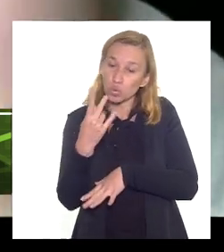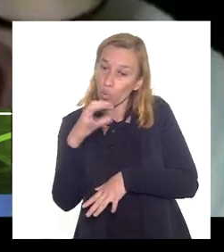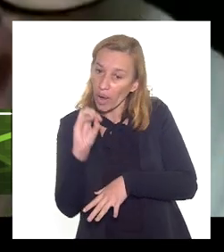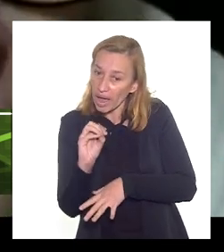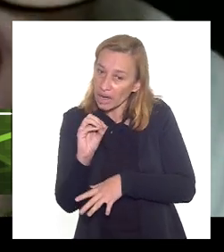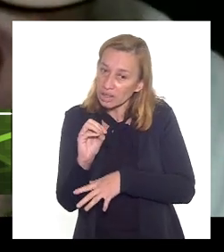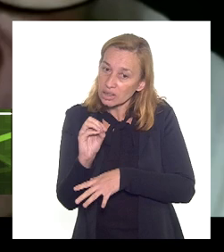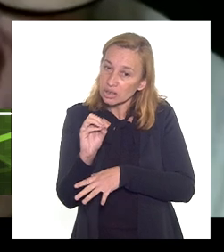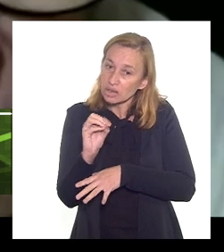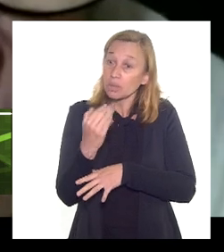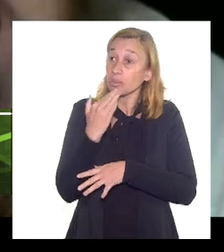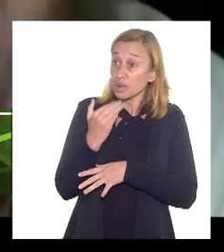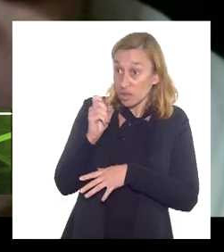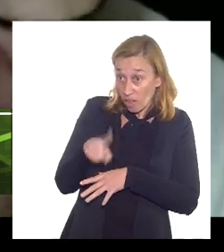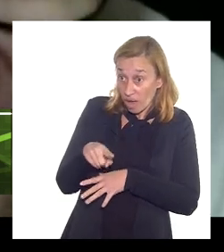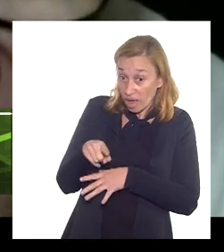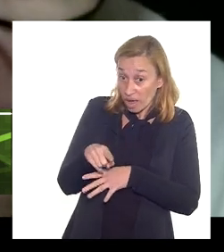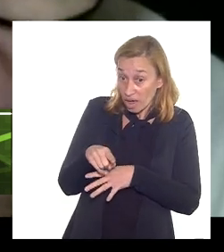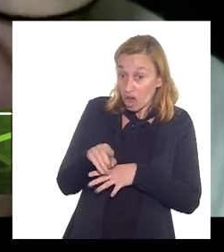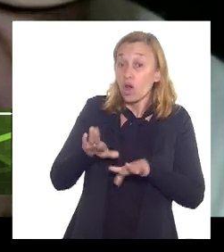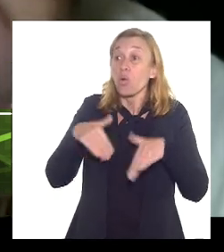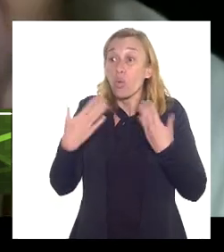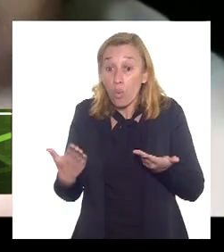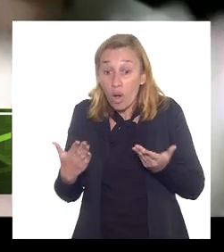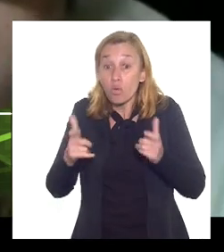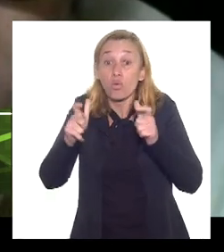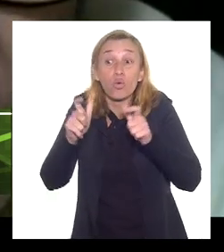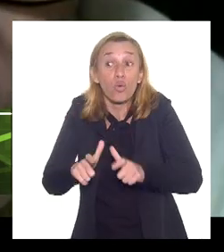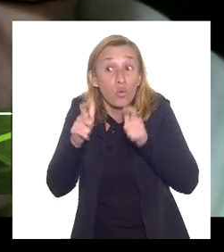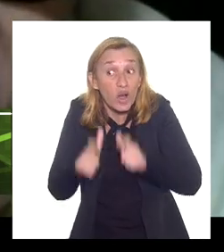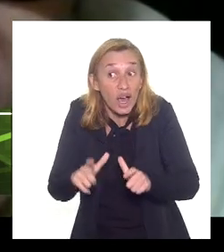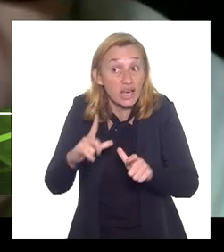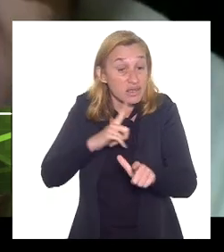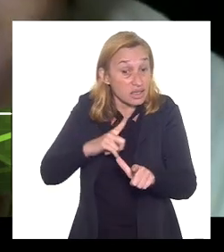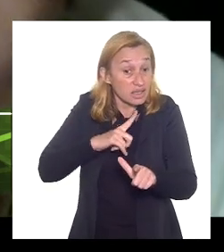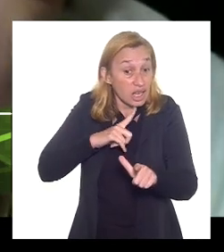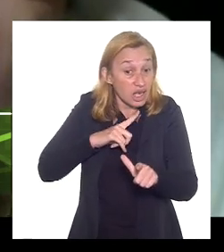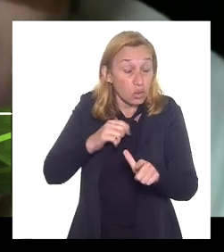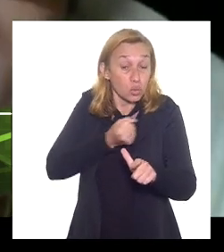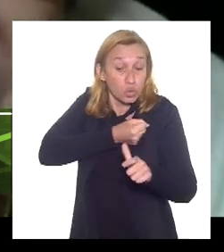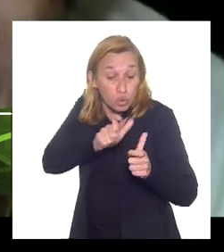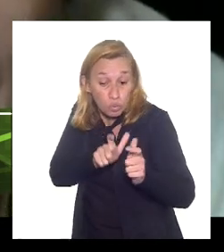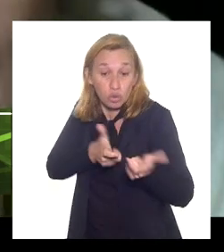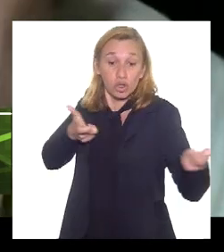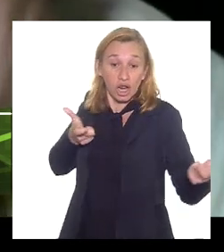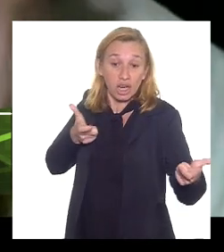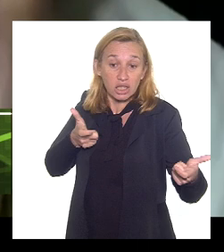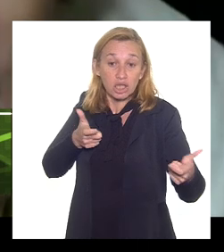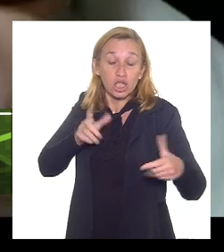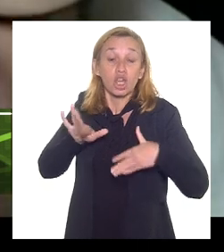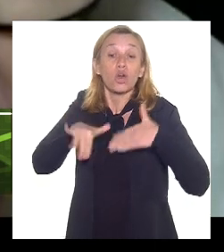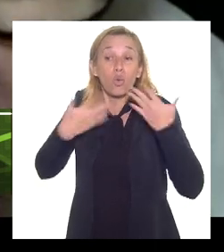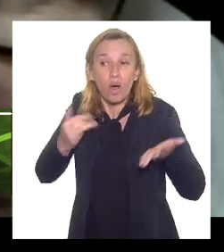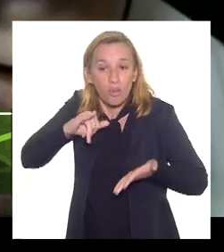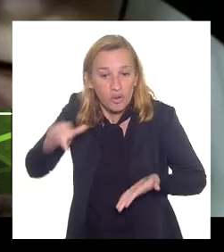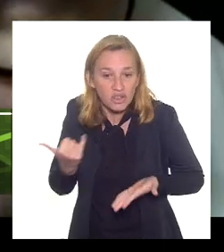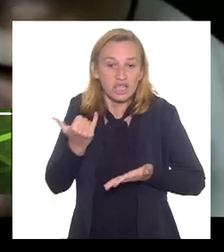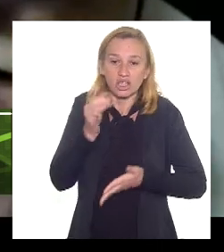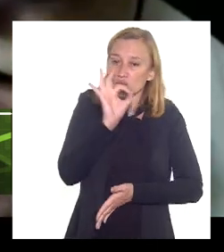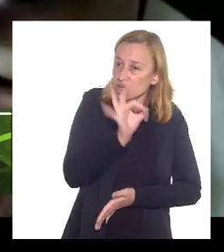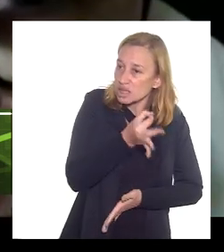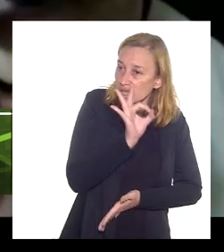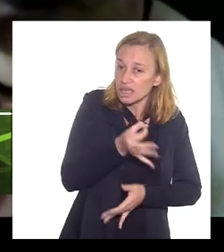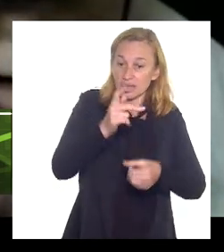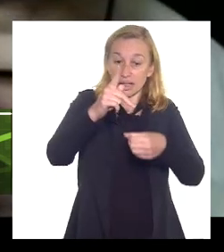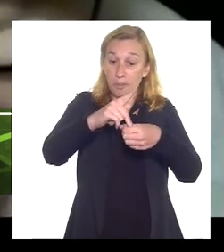o requerimento é esse qual a reserva qual a dimensão qual o aproveitamento e a garantia formal da